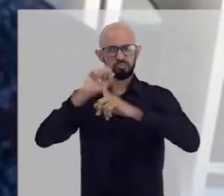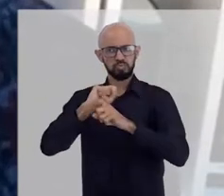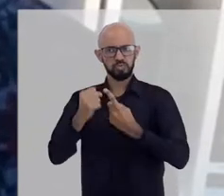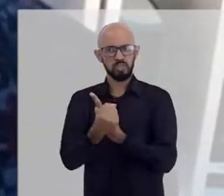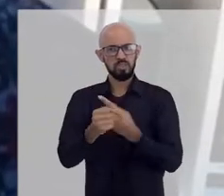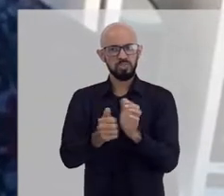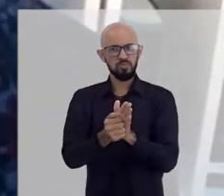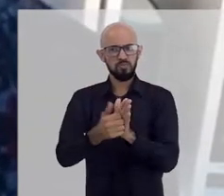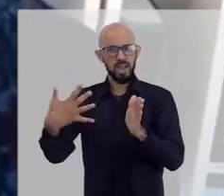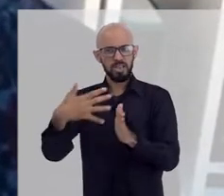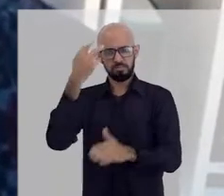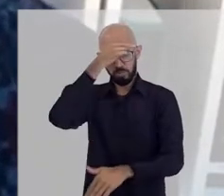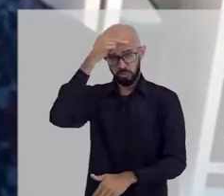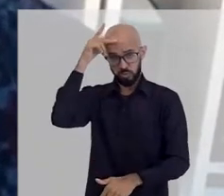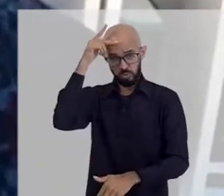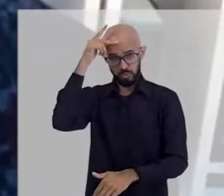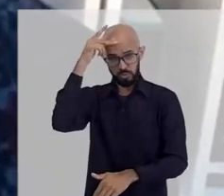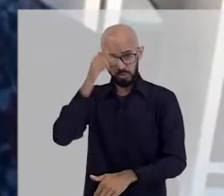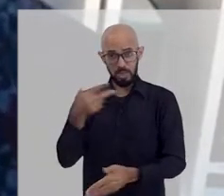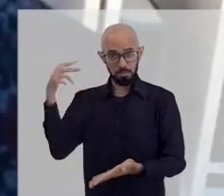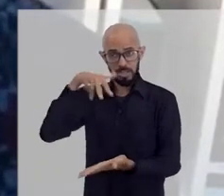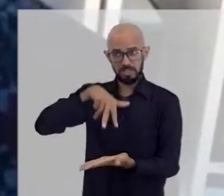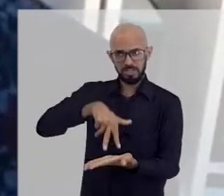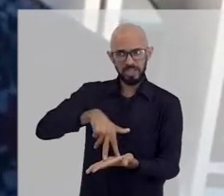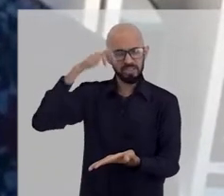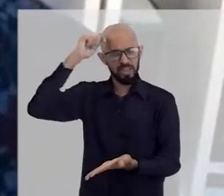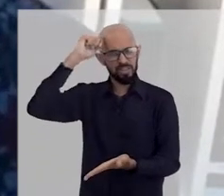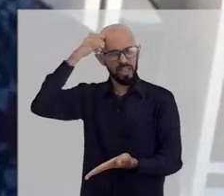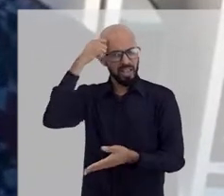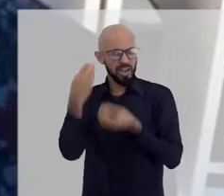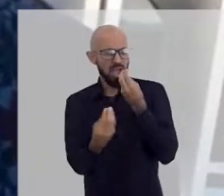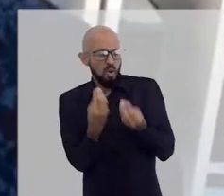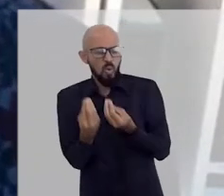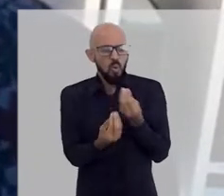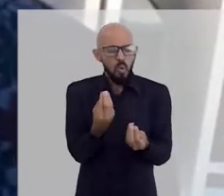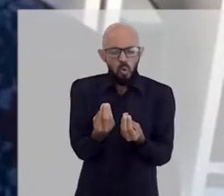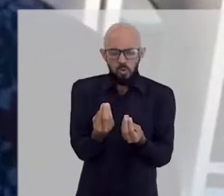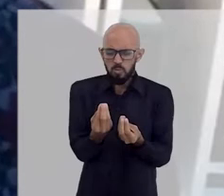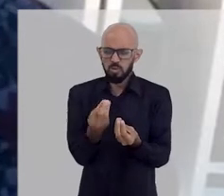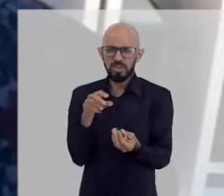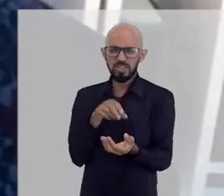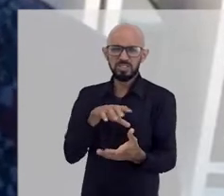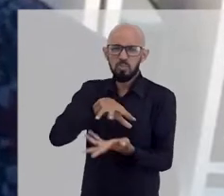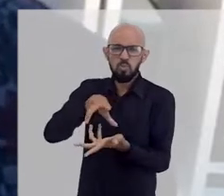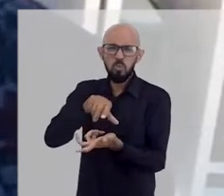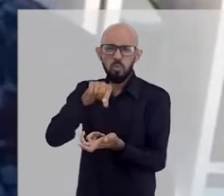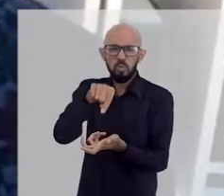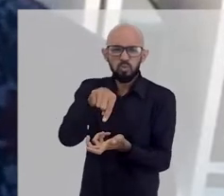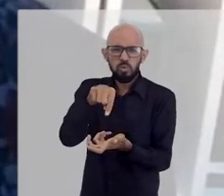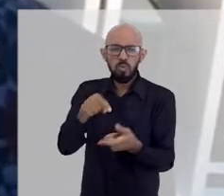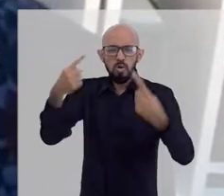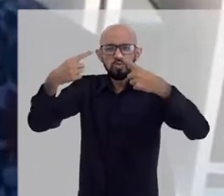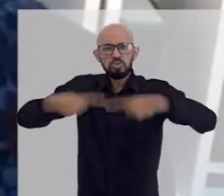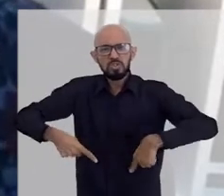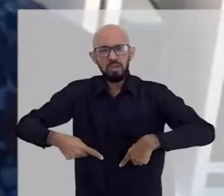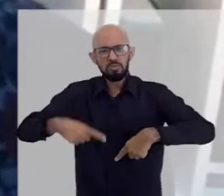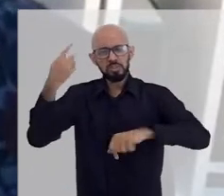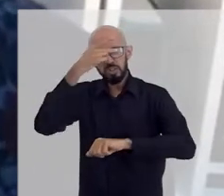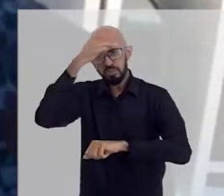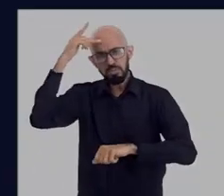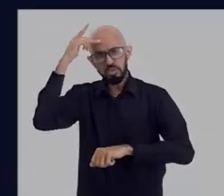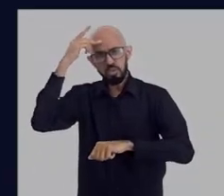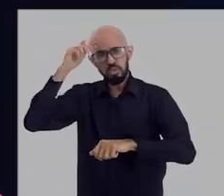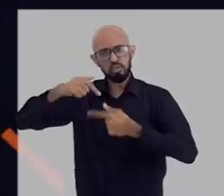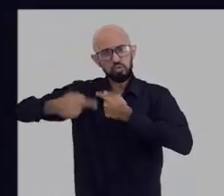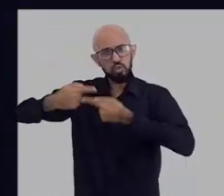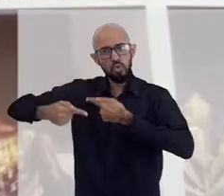milhares de pessoas. Como é a presença negra nesse universo e quais os desafios nele enfrentados por homens e mulheres de origem